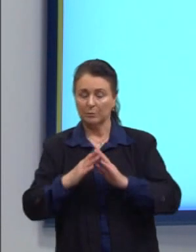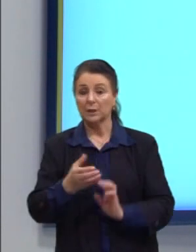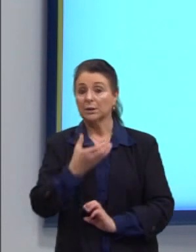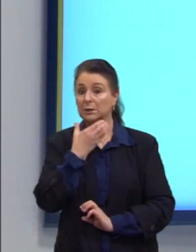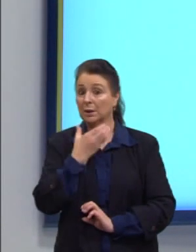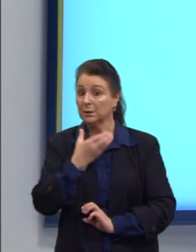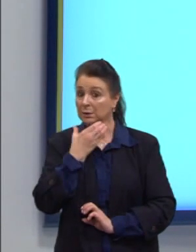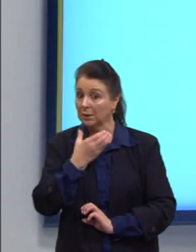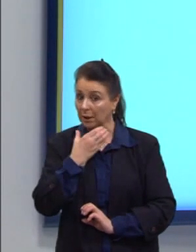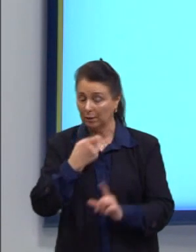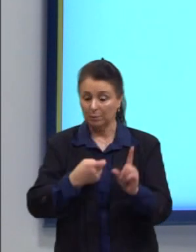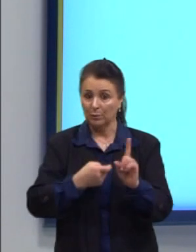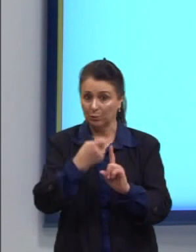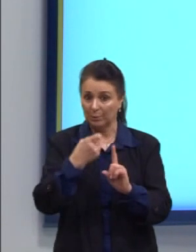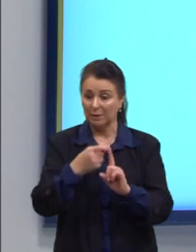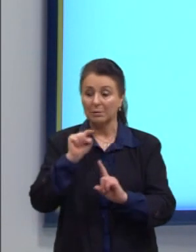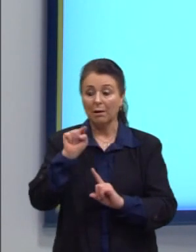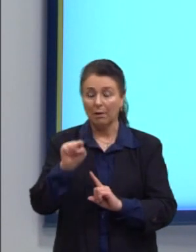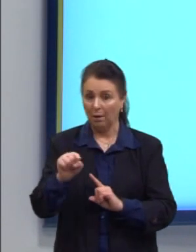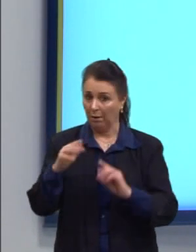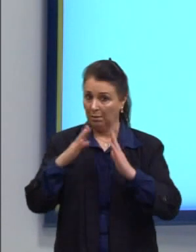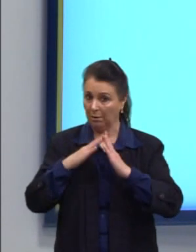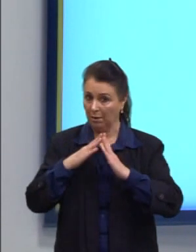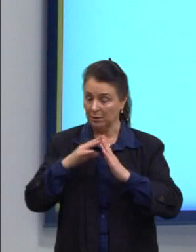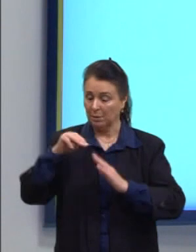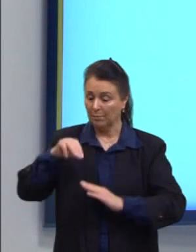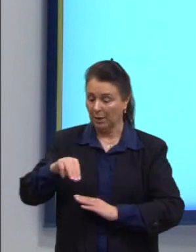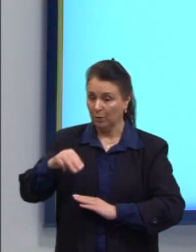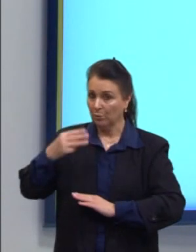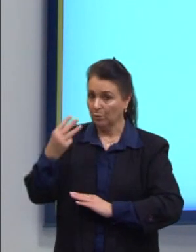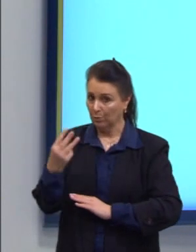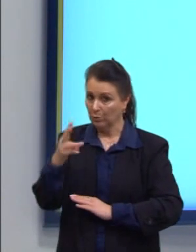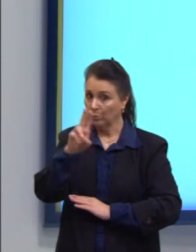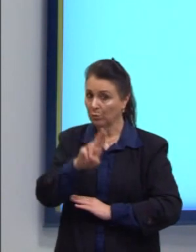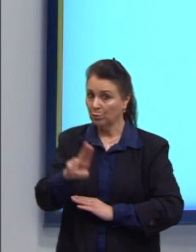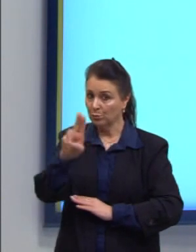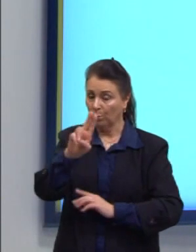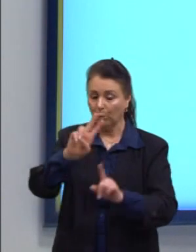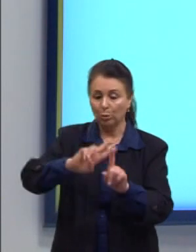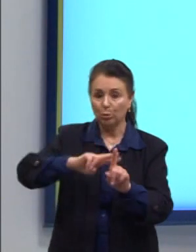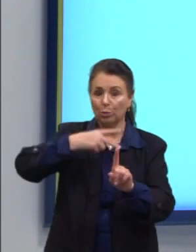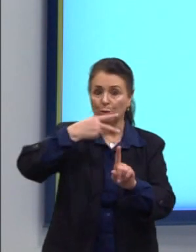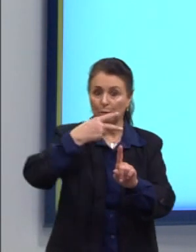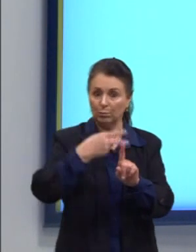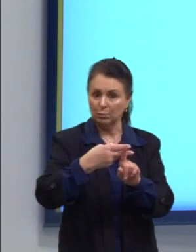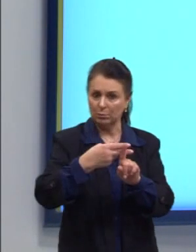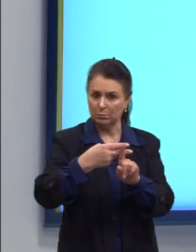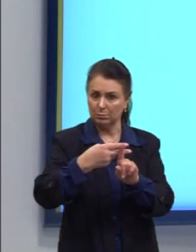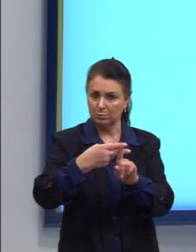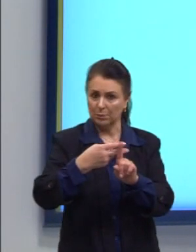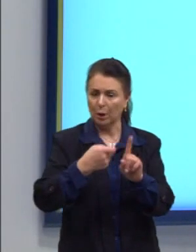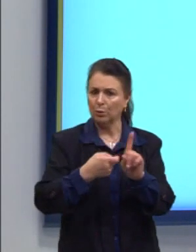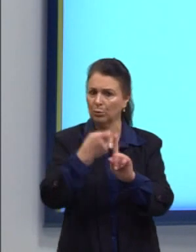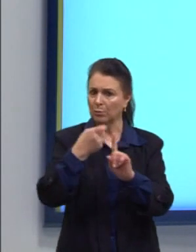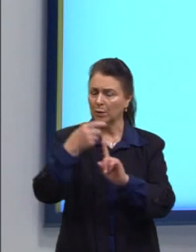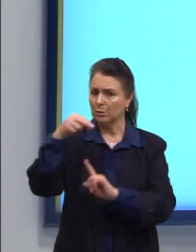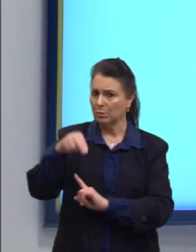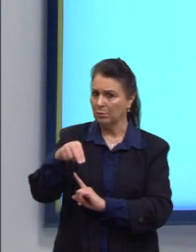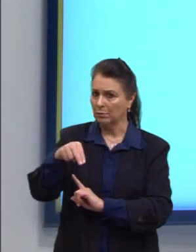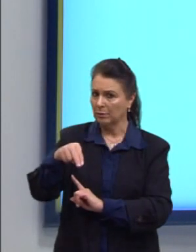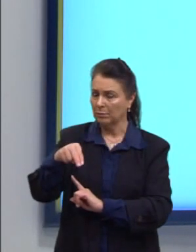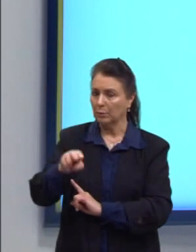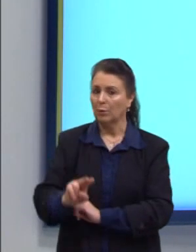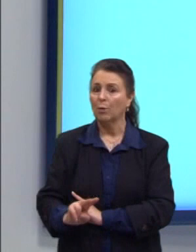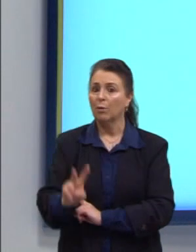o consumo de água nessa residência em metro cúbico dobrou em relação ao mês anterior. O valor da